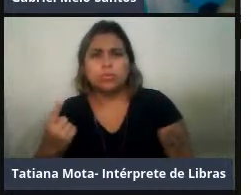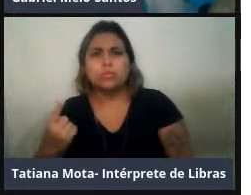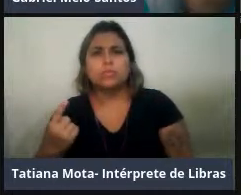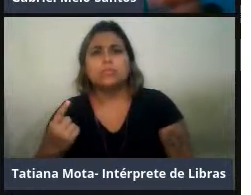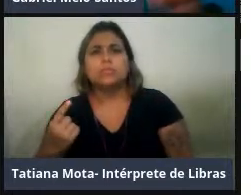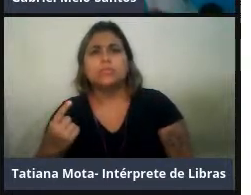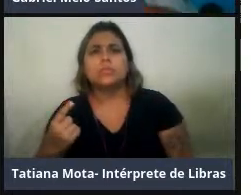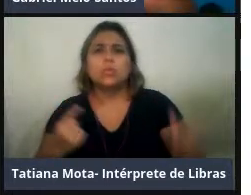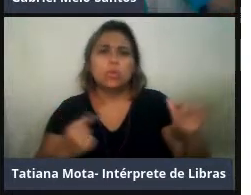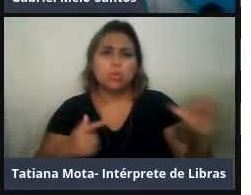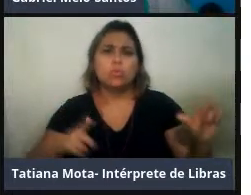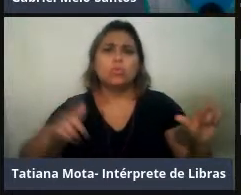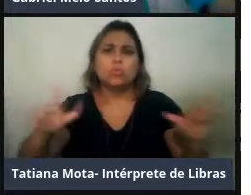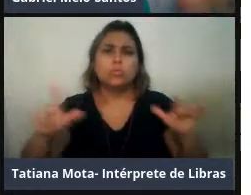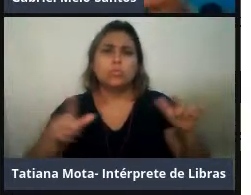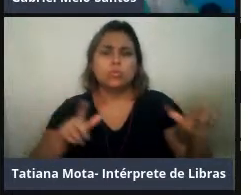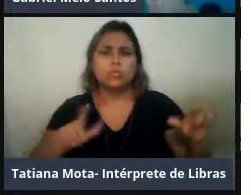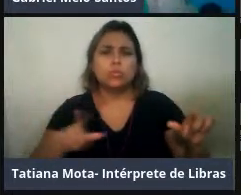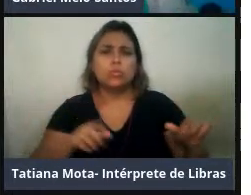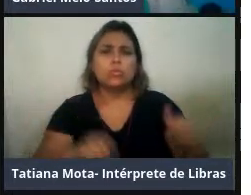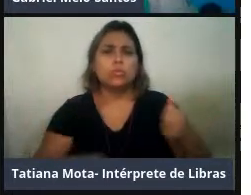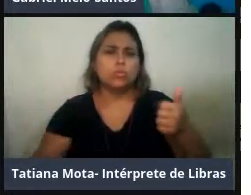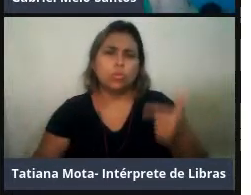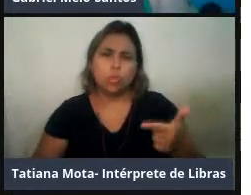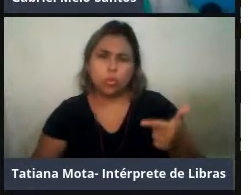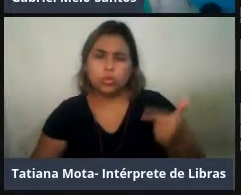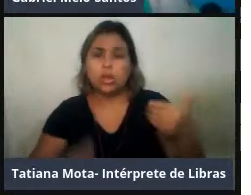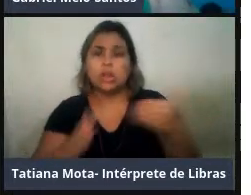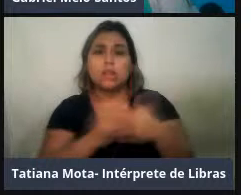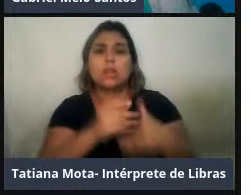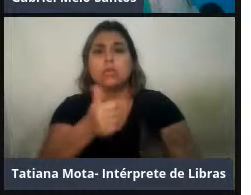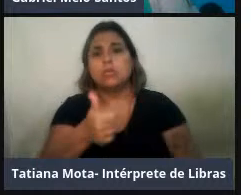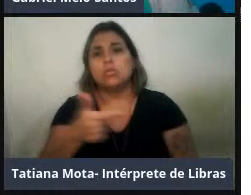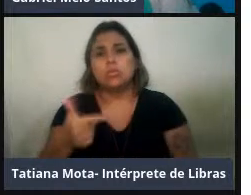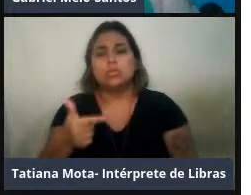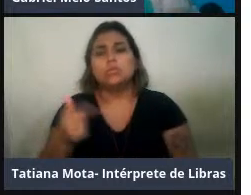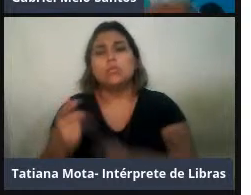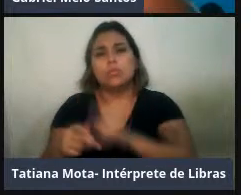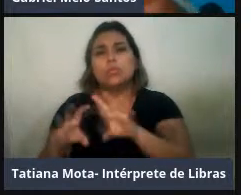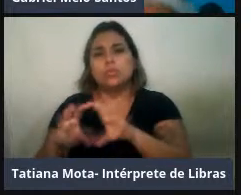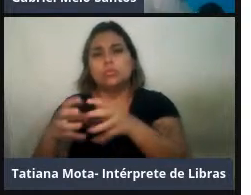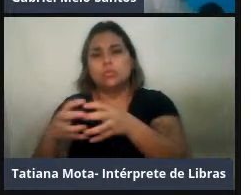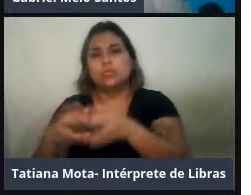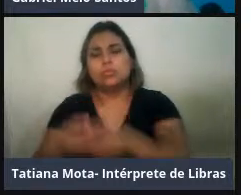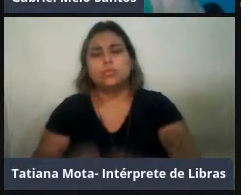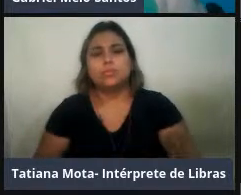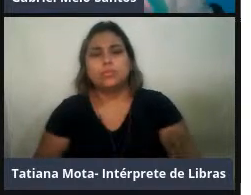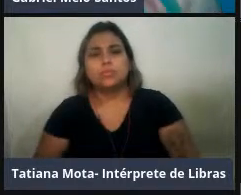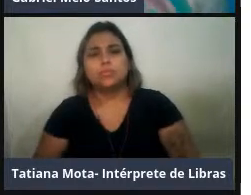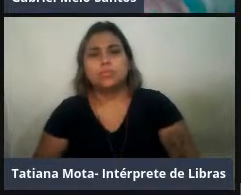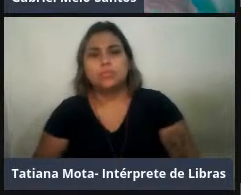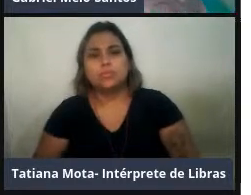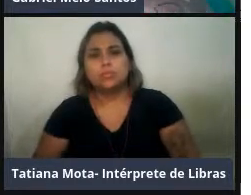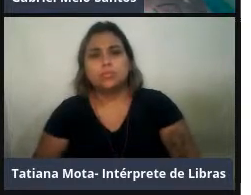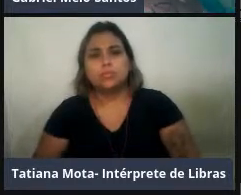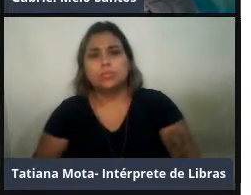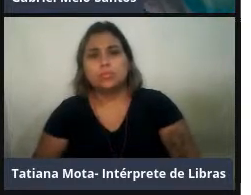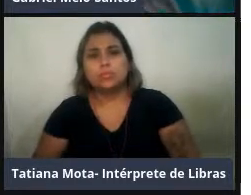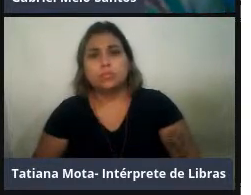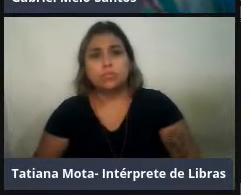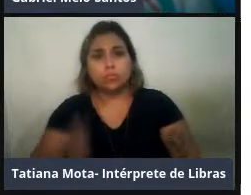compartilhados de 2 a 12 populações. Aqui vocês têm um mapa